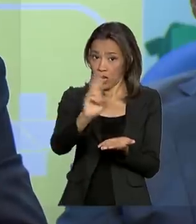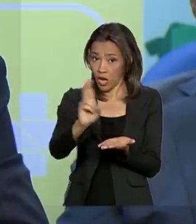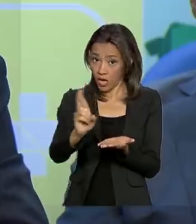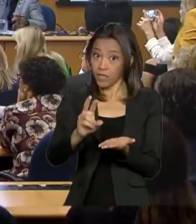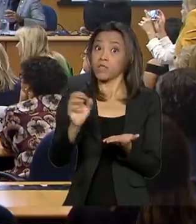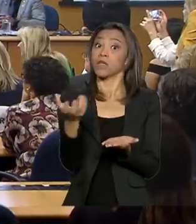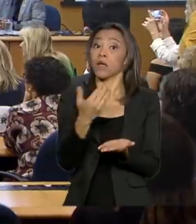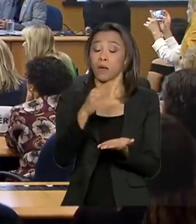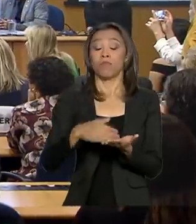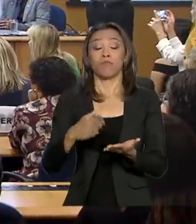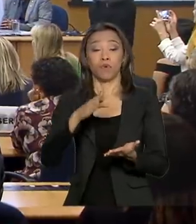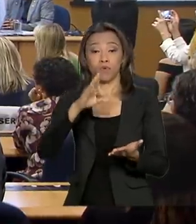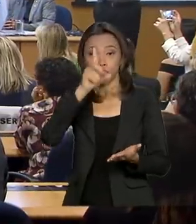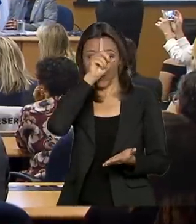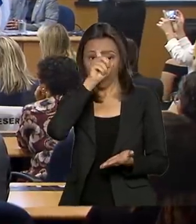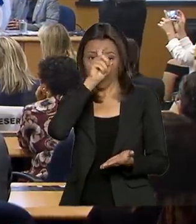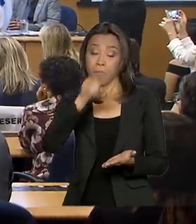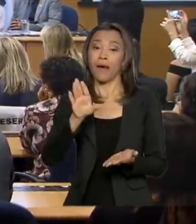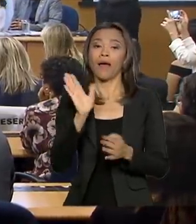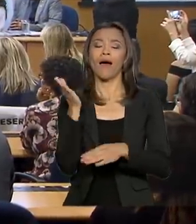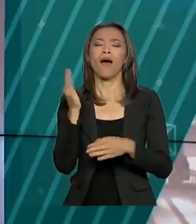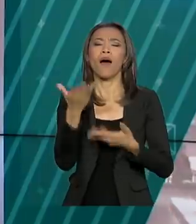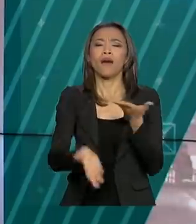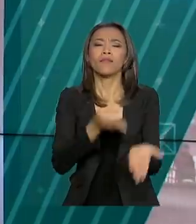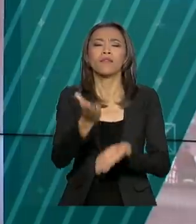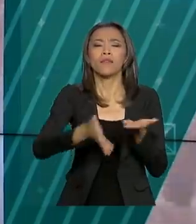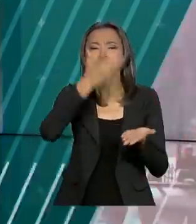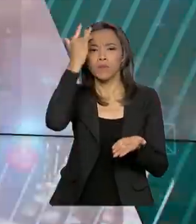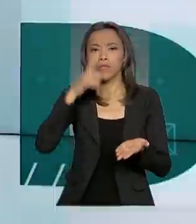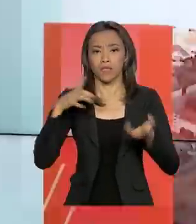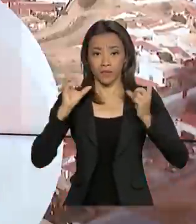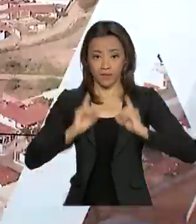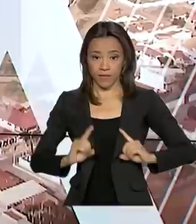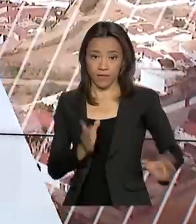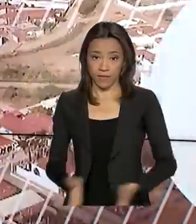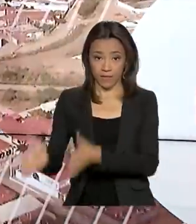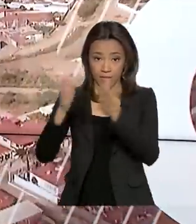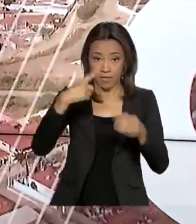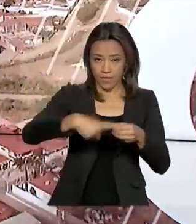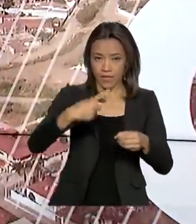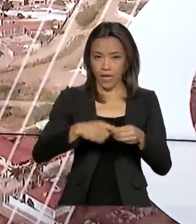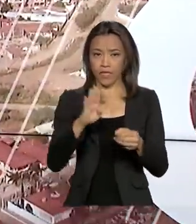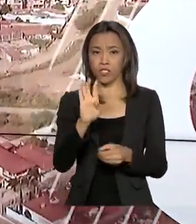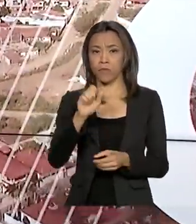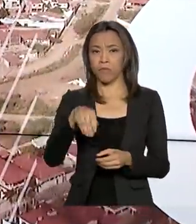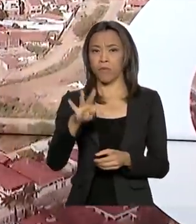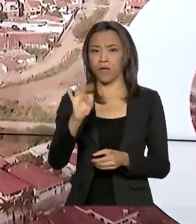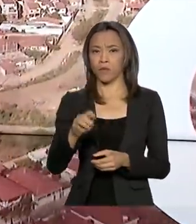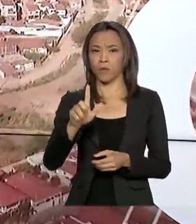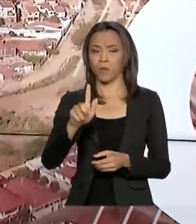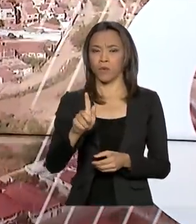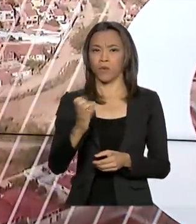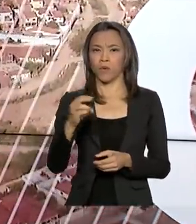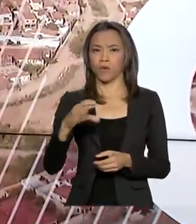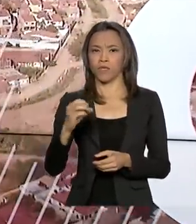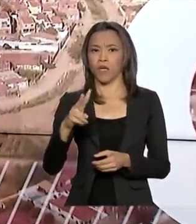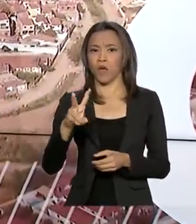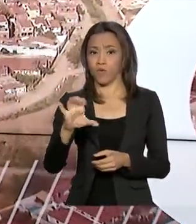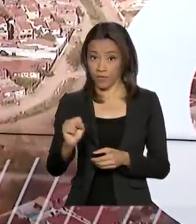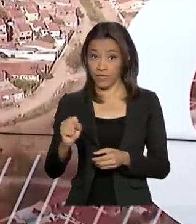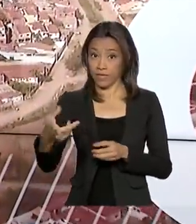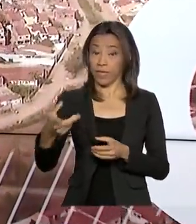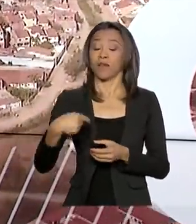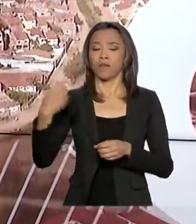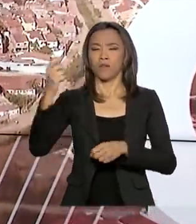atender pessoas com deficiência. E veja também, Cidade de Bento Gonçalves, no Rio Grande do Sul, se prepara para receber